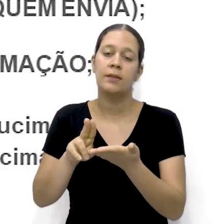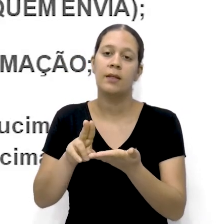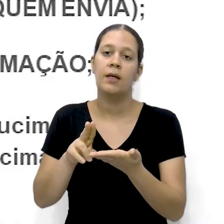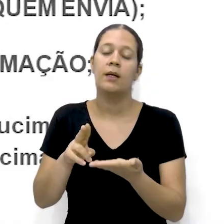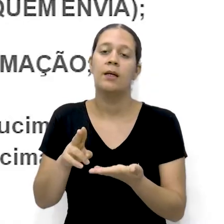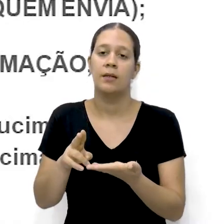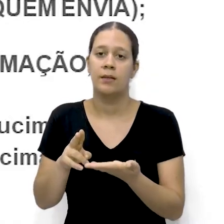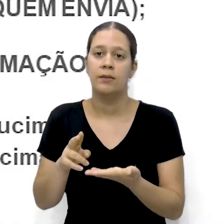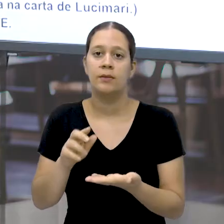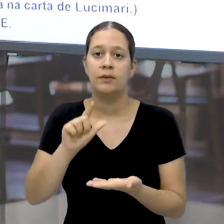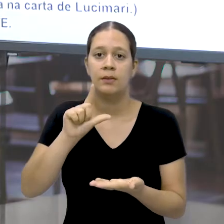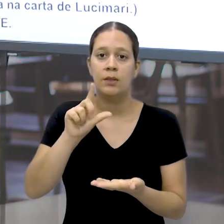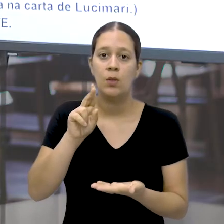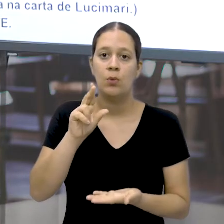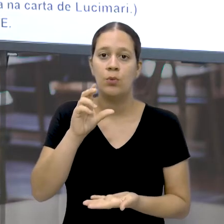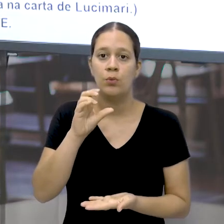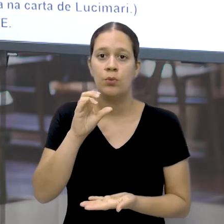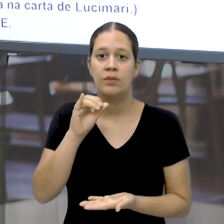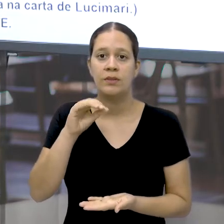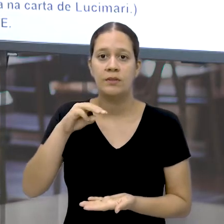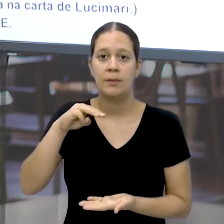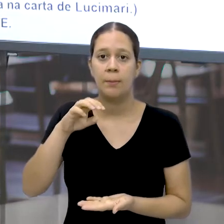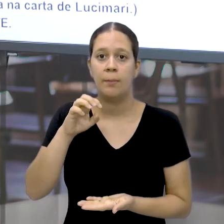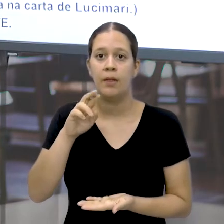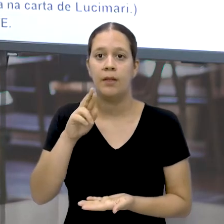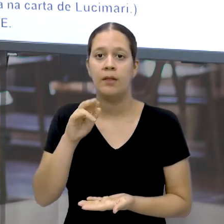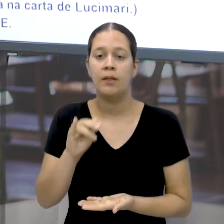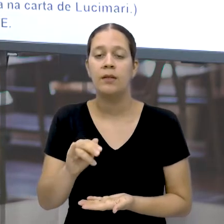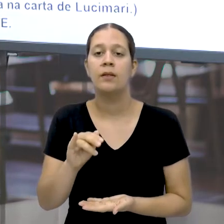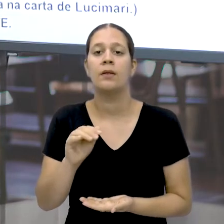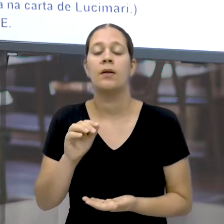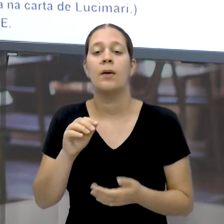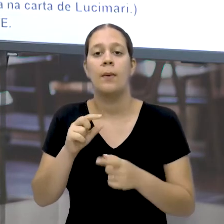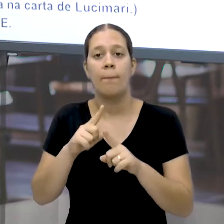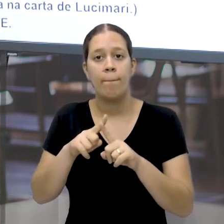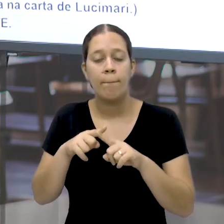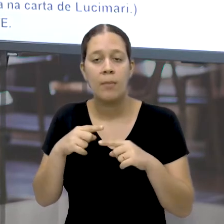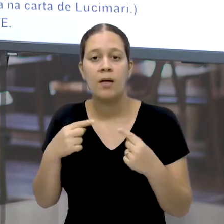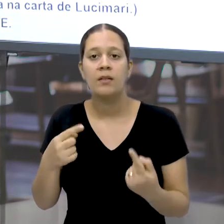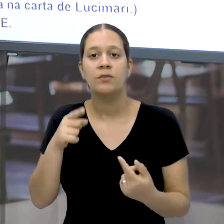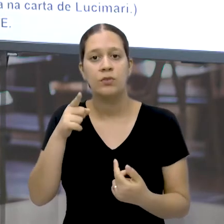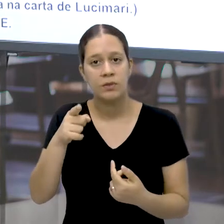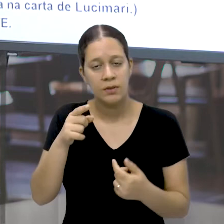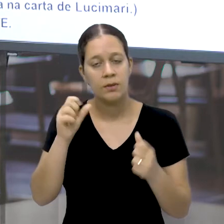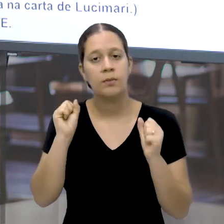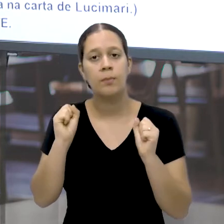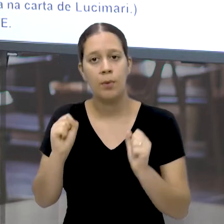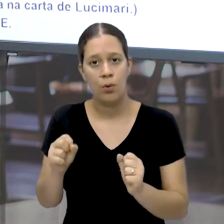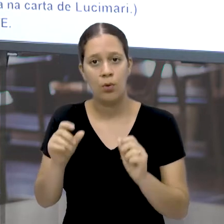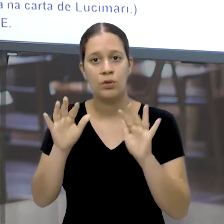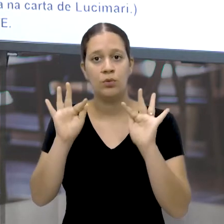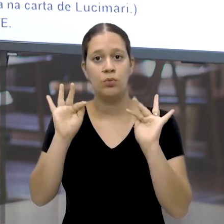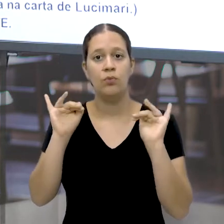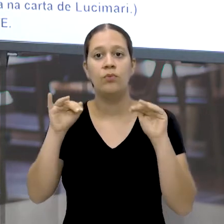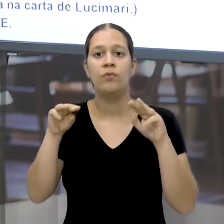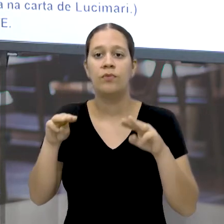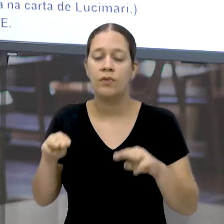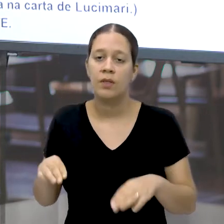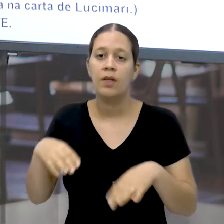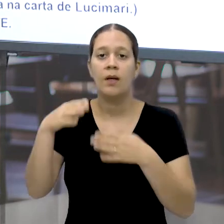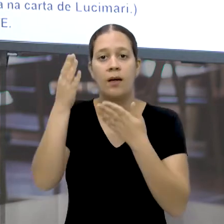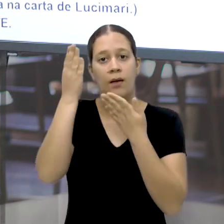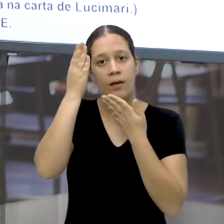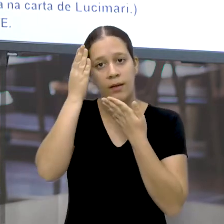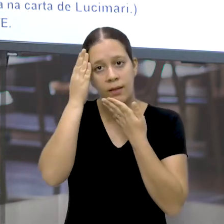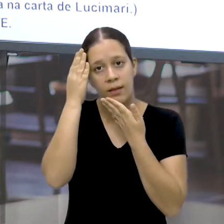parte Na carta De reclamação Tá Vocês podem E Próximo A finalização Colocar Agradeço Desde